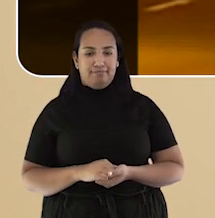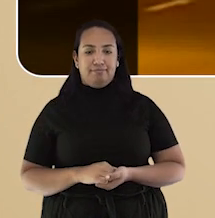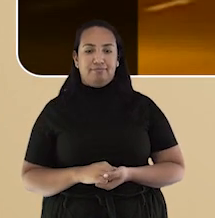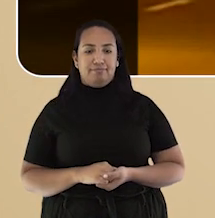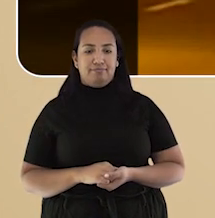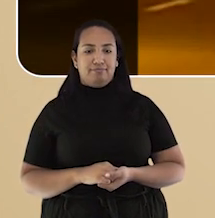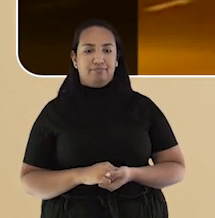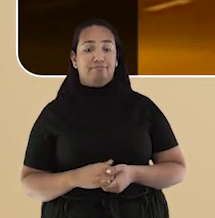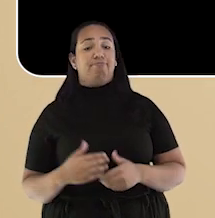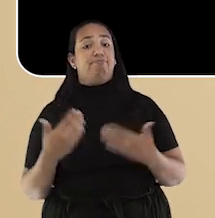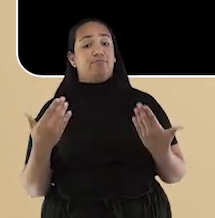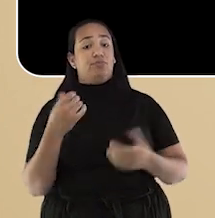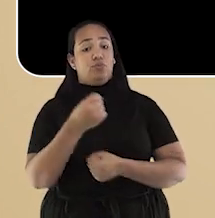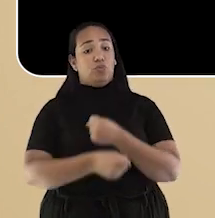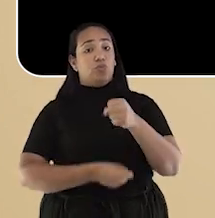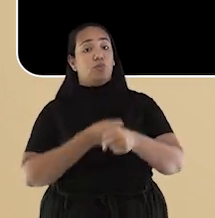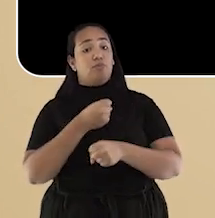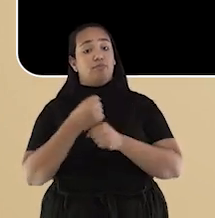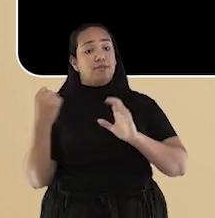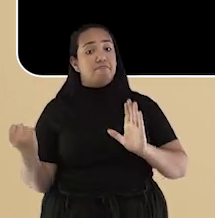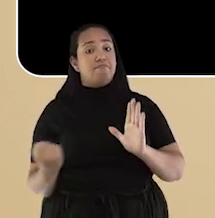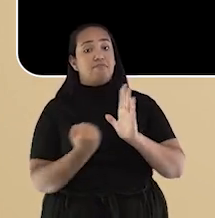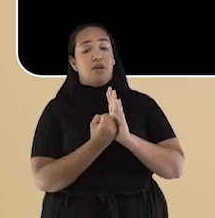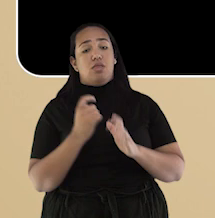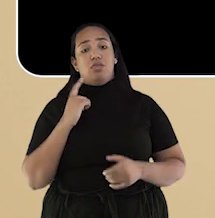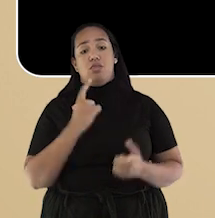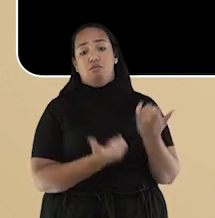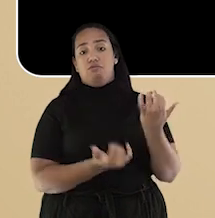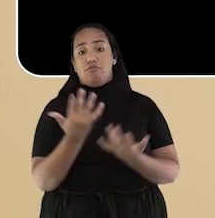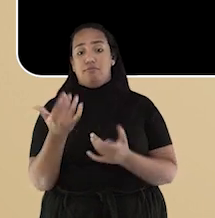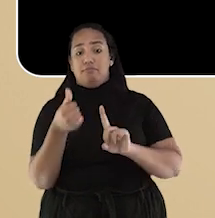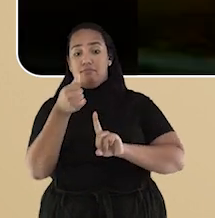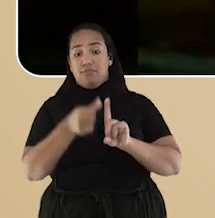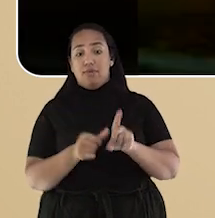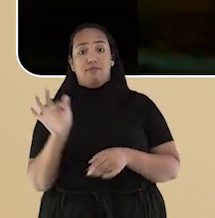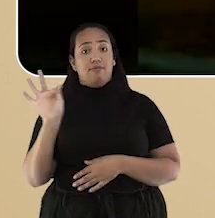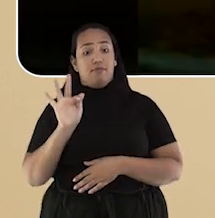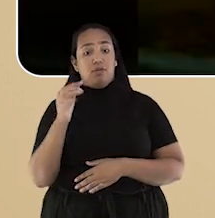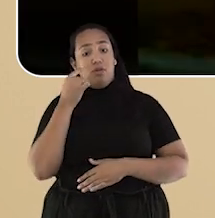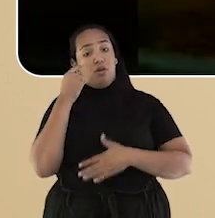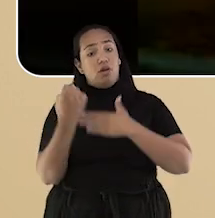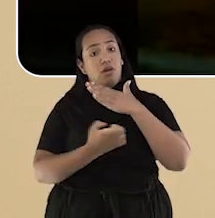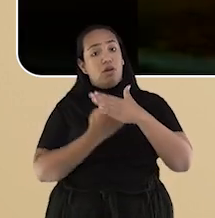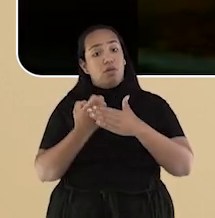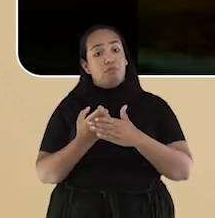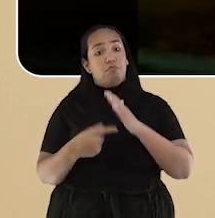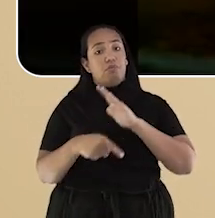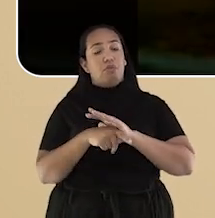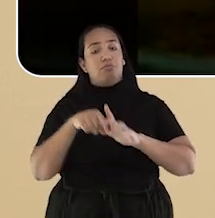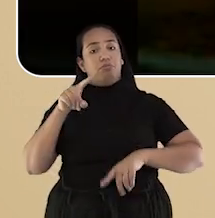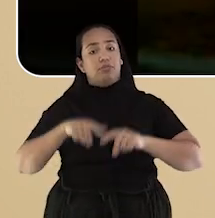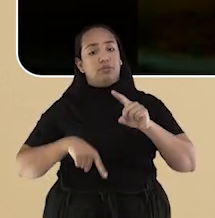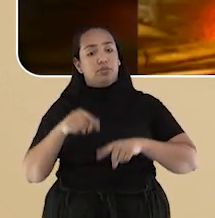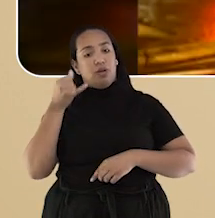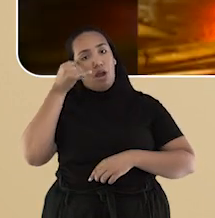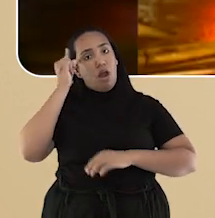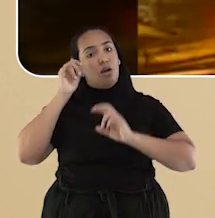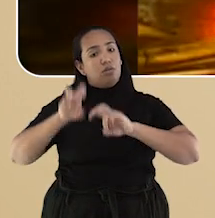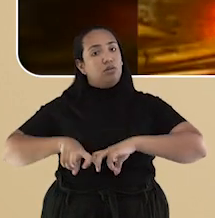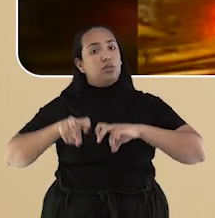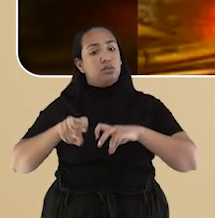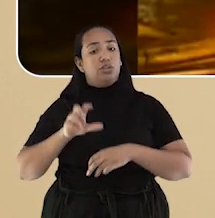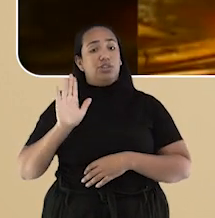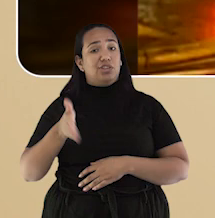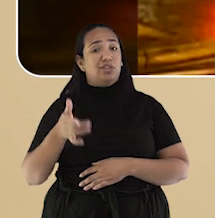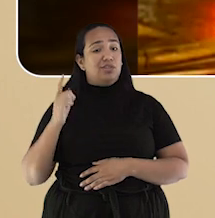ano marcado por incêndios de grandes proporções. Em fevereiro, foi a vez dessa empresa de produtos agropecuários com mais de 32